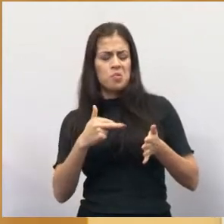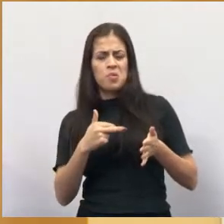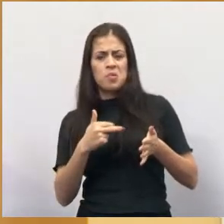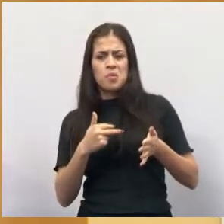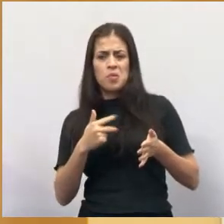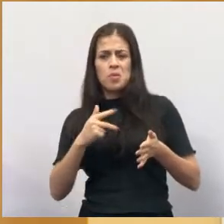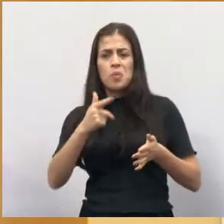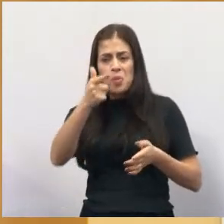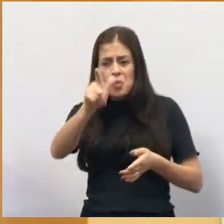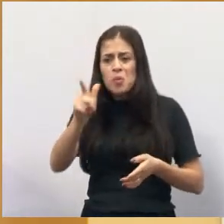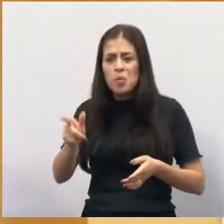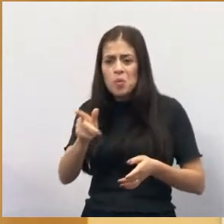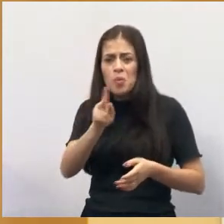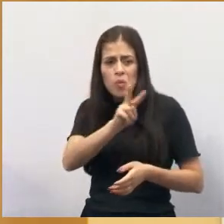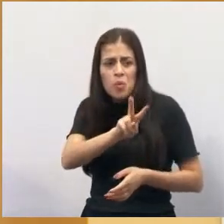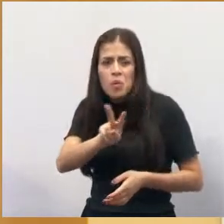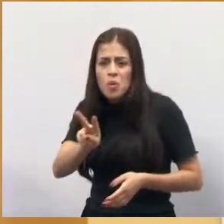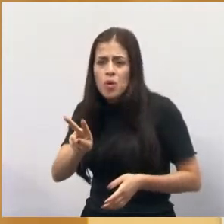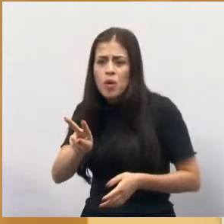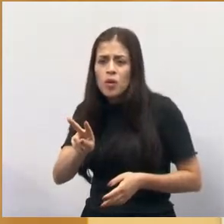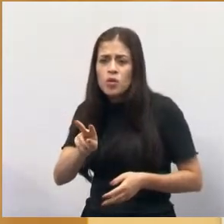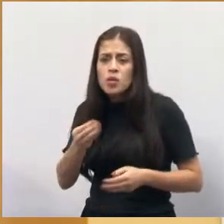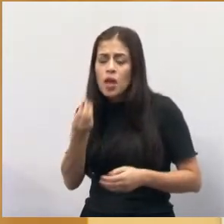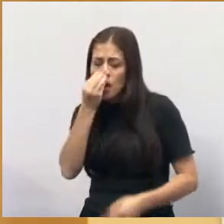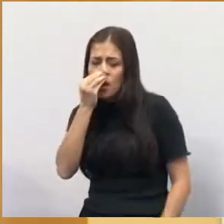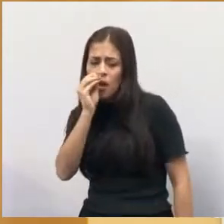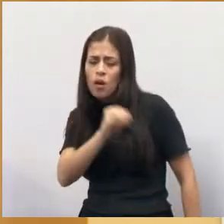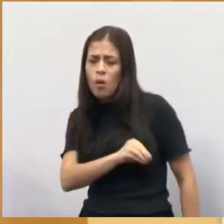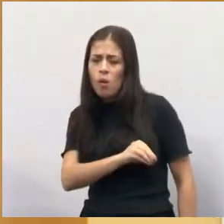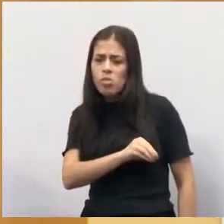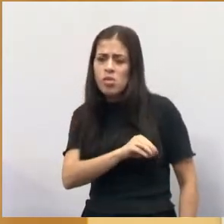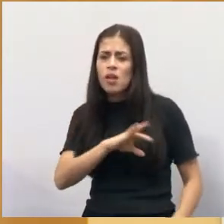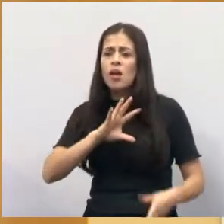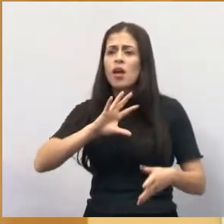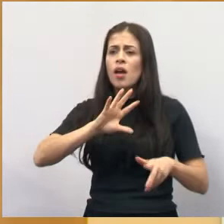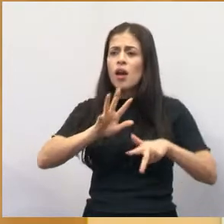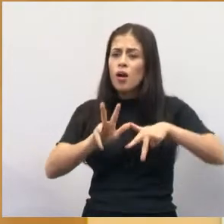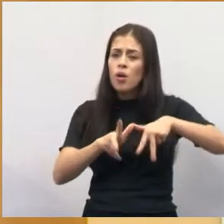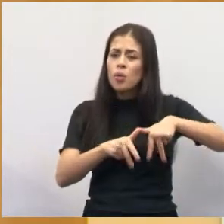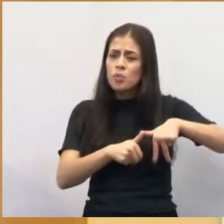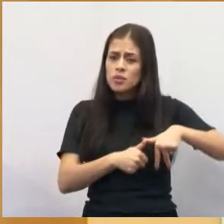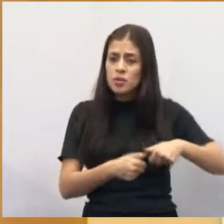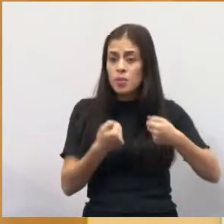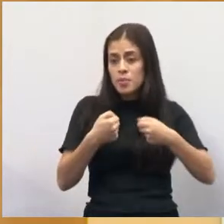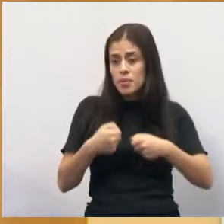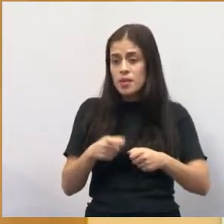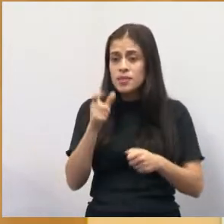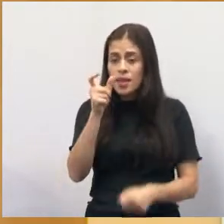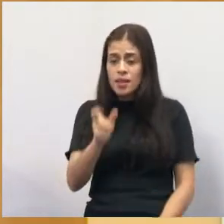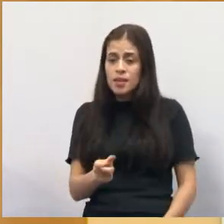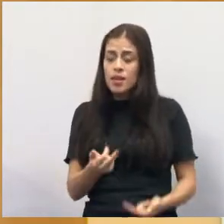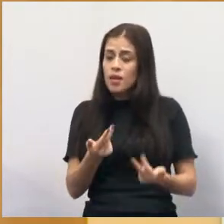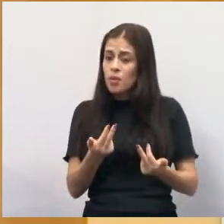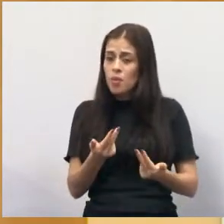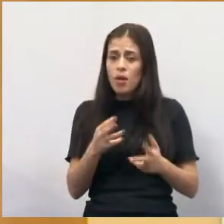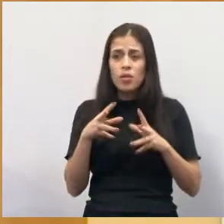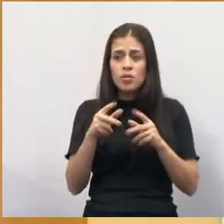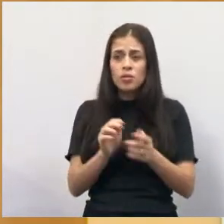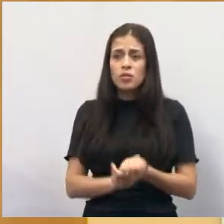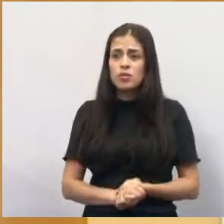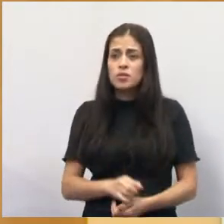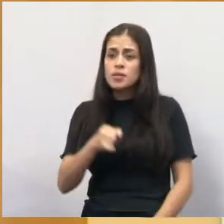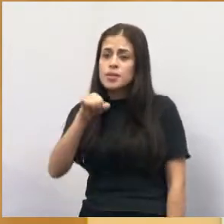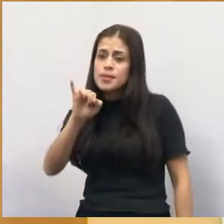Então, se é contra, tem que ser contra a corrupção qualquer, que seja o partido. Foi por isso que eu disse, se no PT alguém errou,